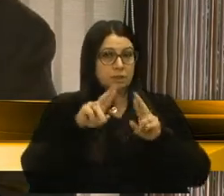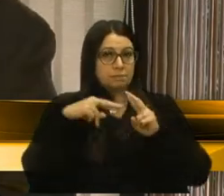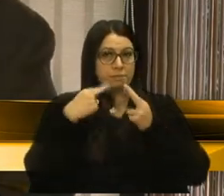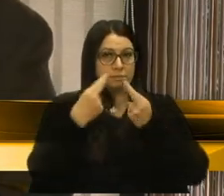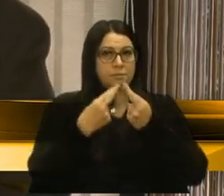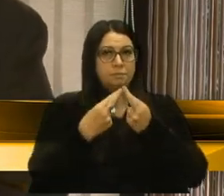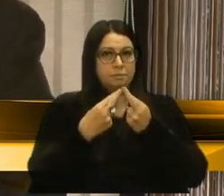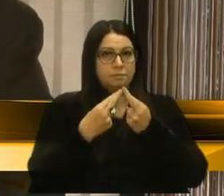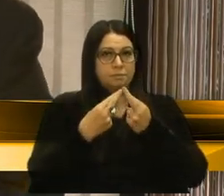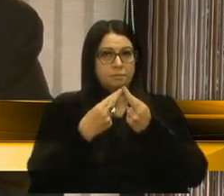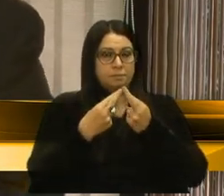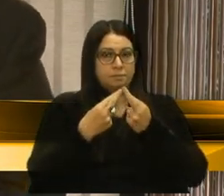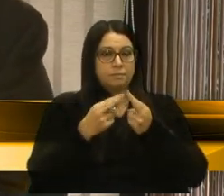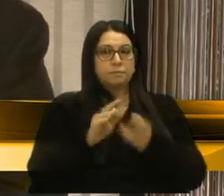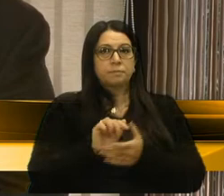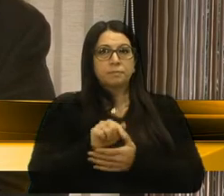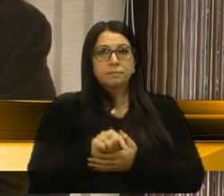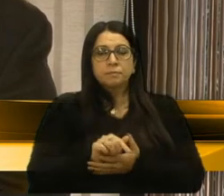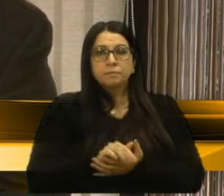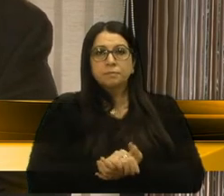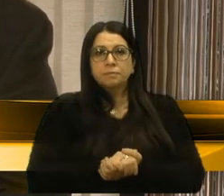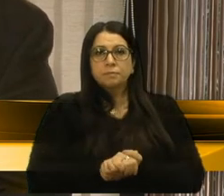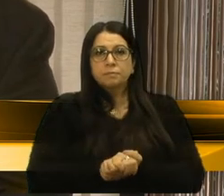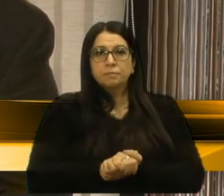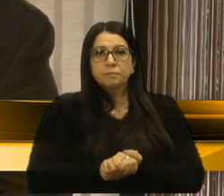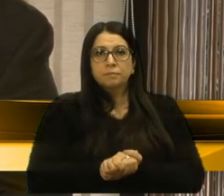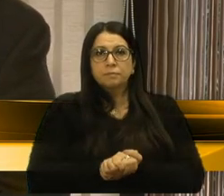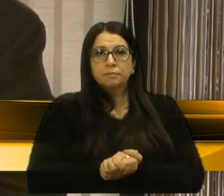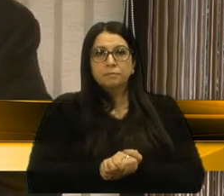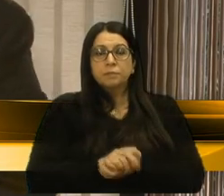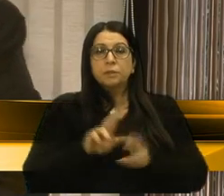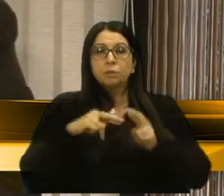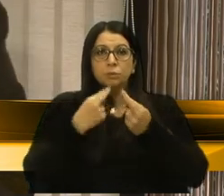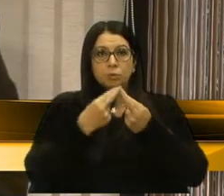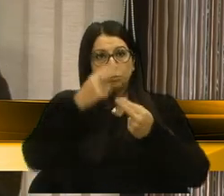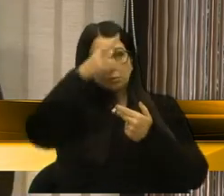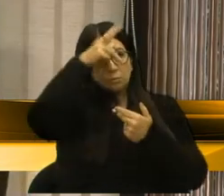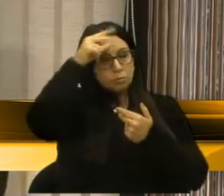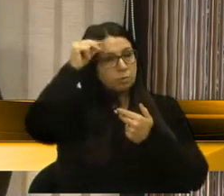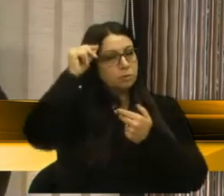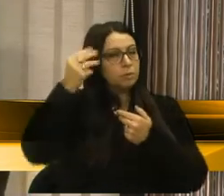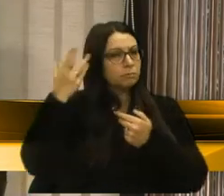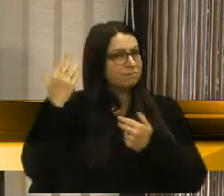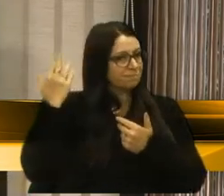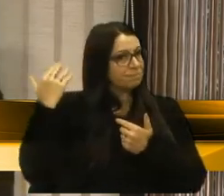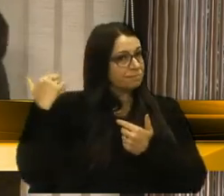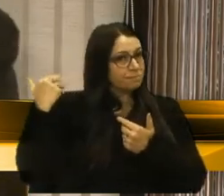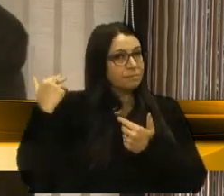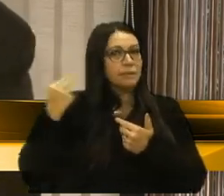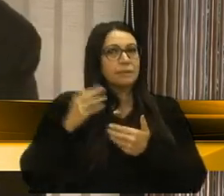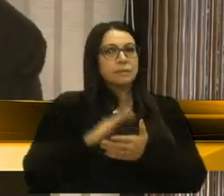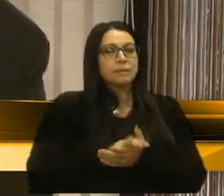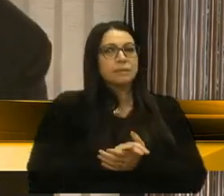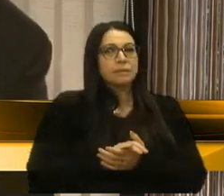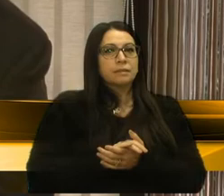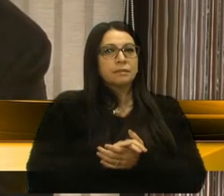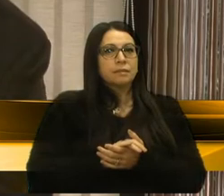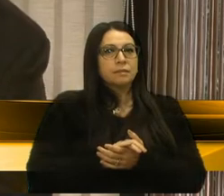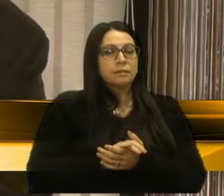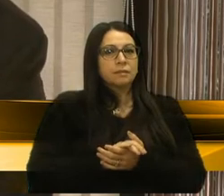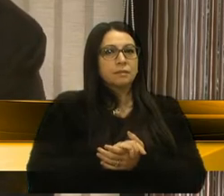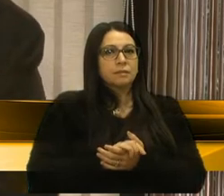uma audiência, uma audiência pública, lá atrás ainda, com a Caixa Federal